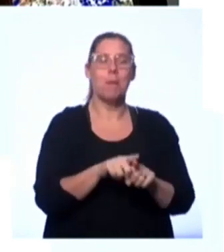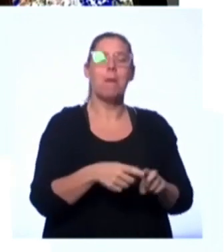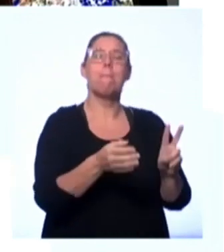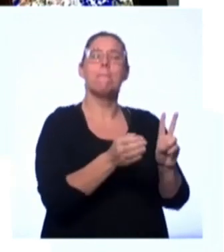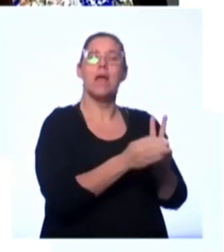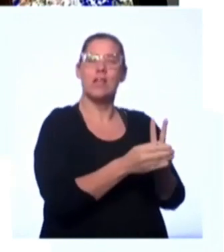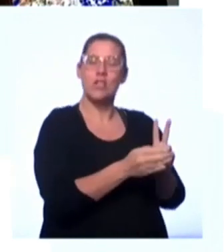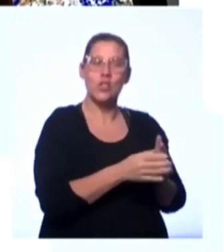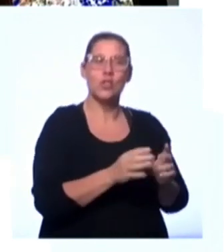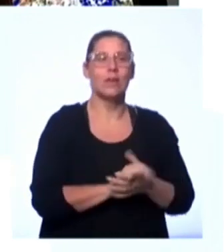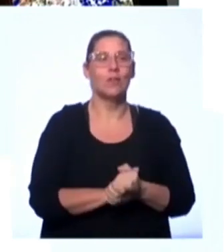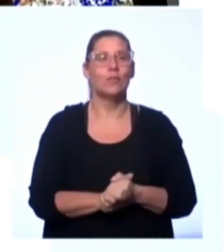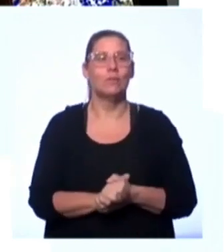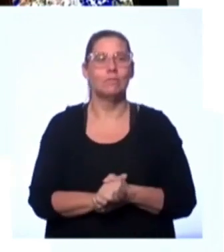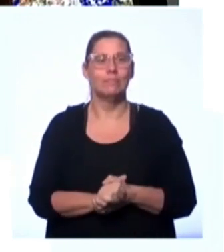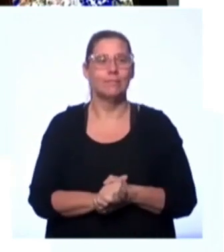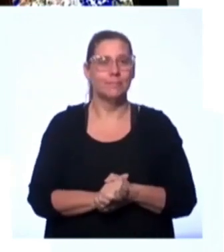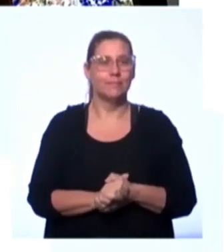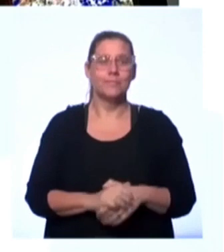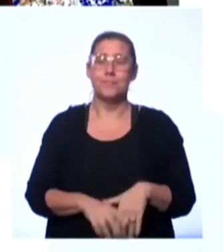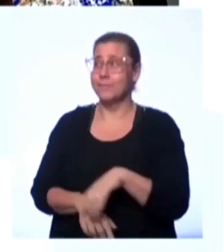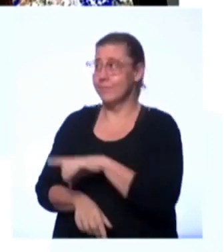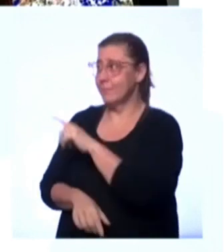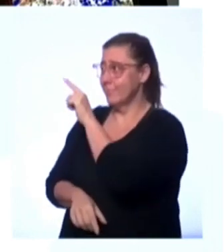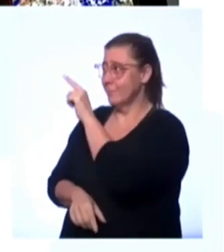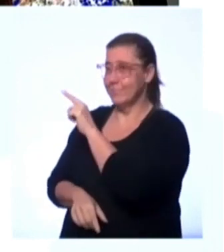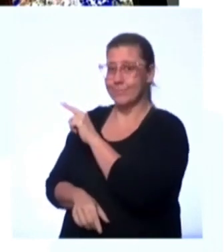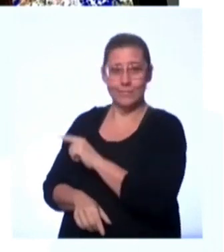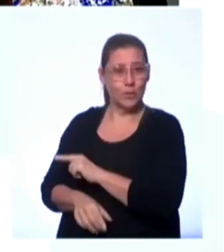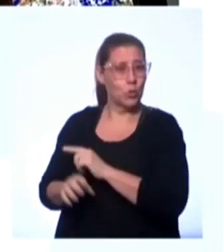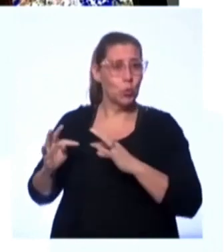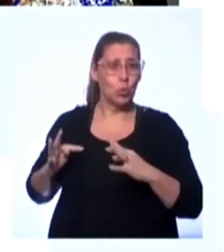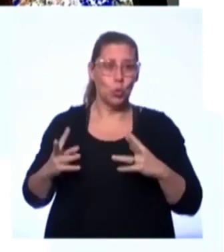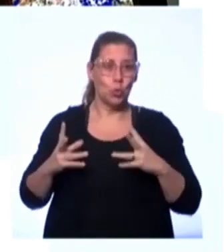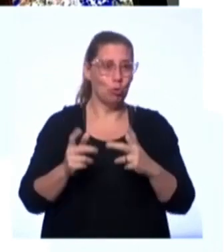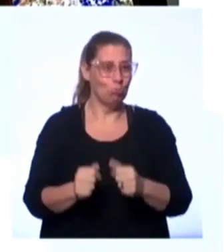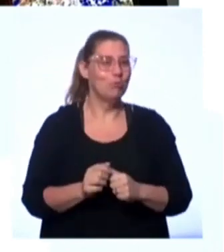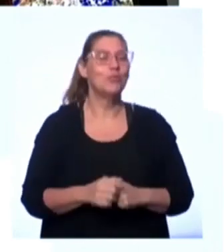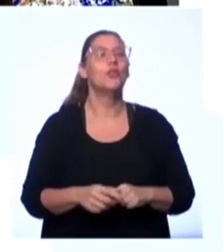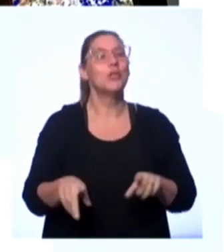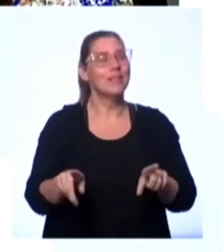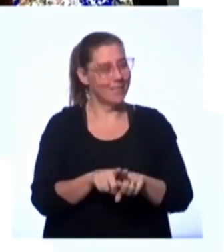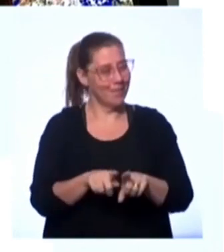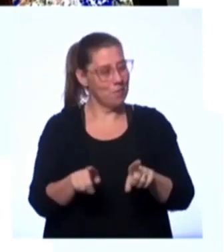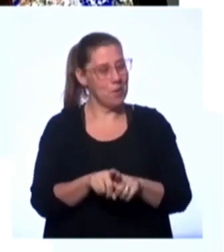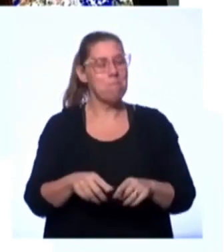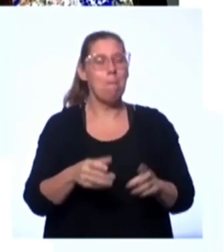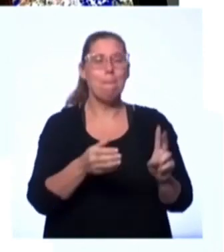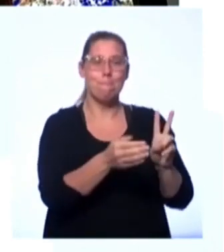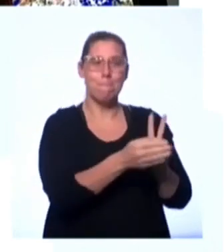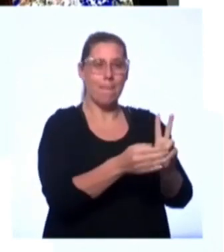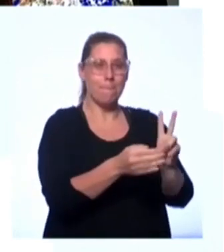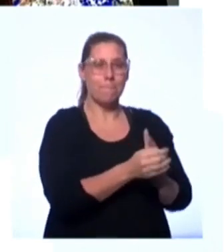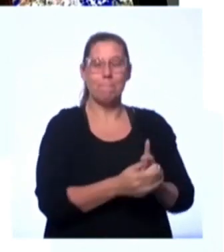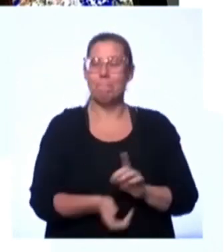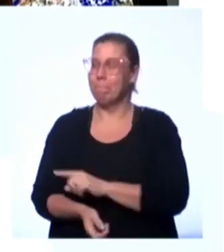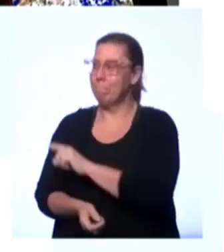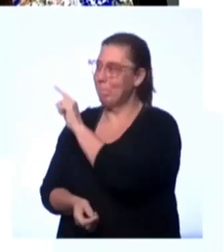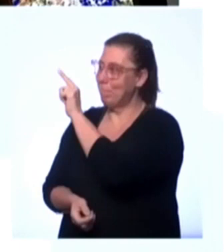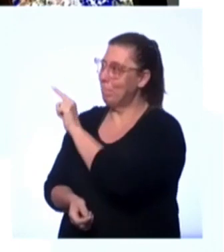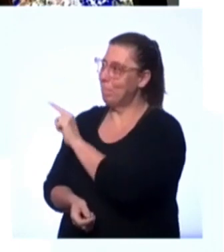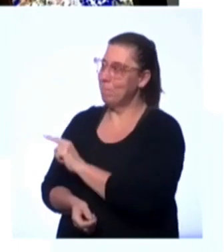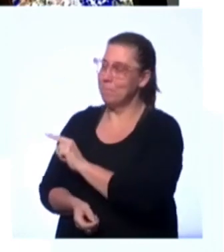indígena, mingau, pindaíba, carioca, nhenhenhen, tocaia, biboca, jururu,